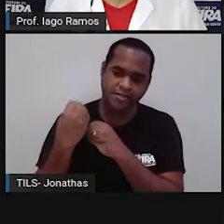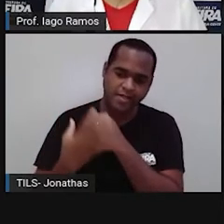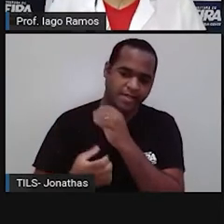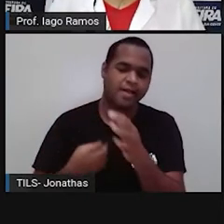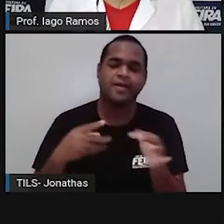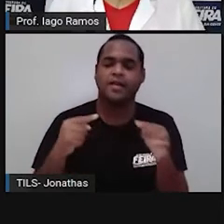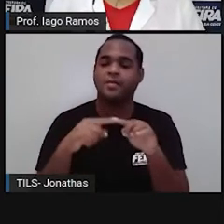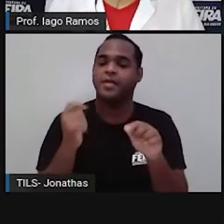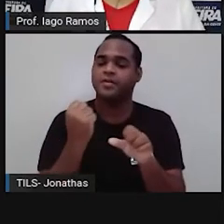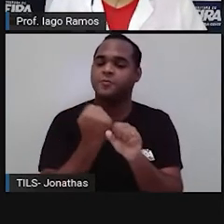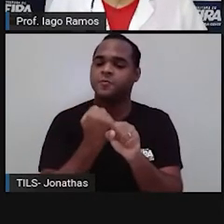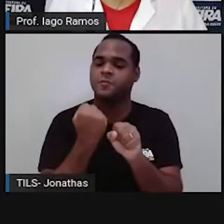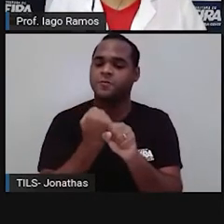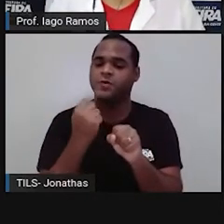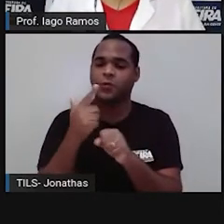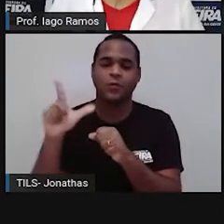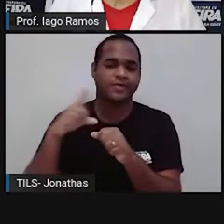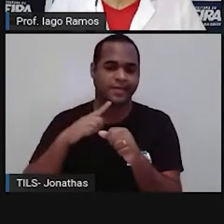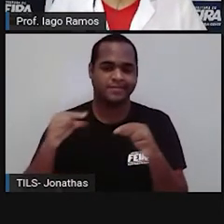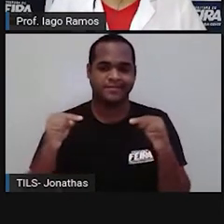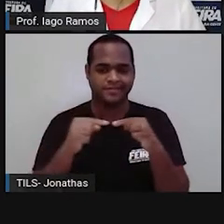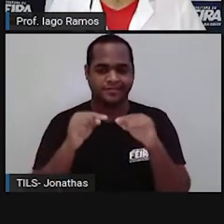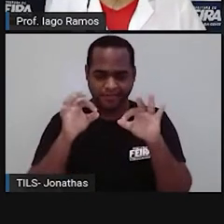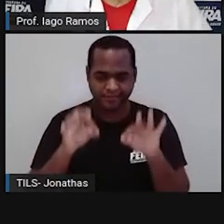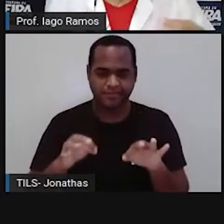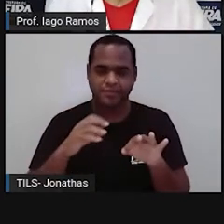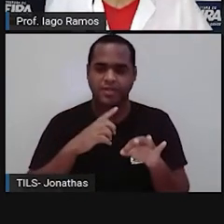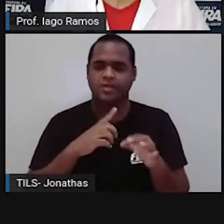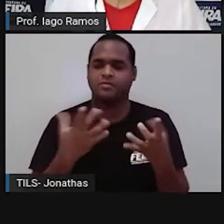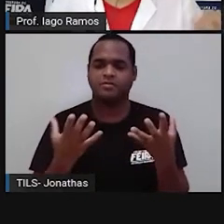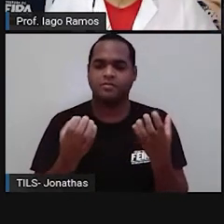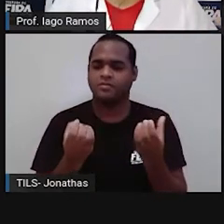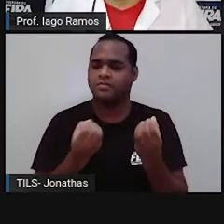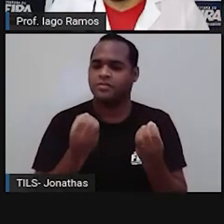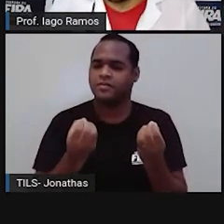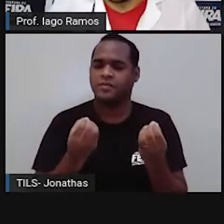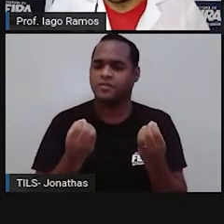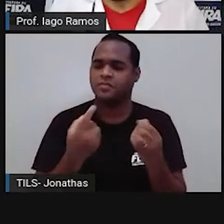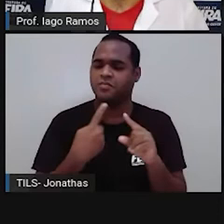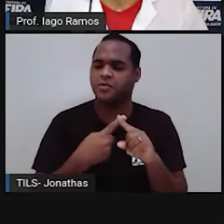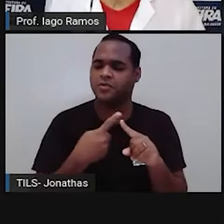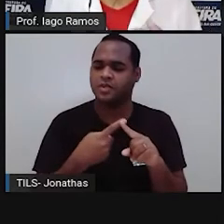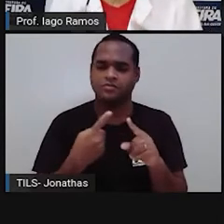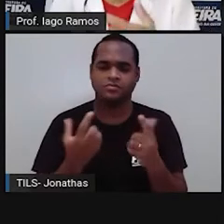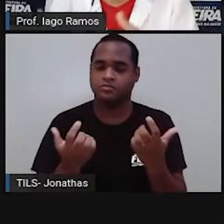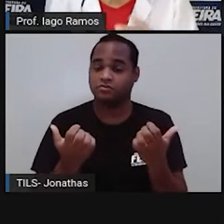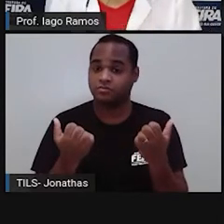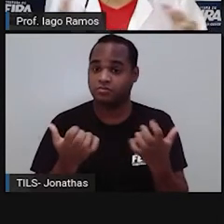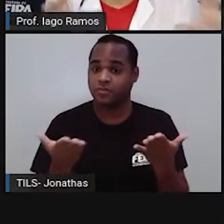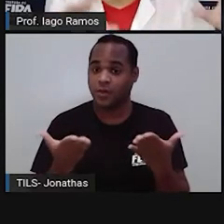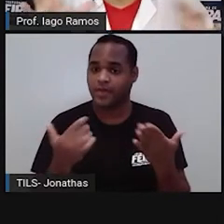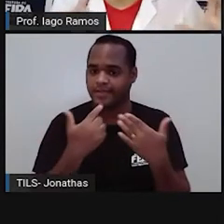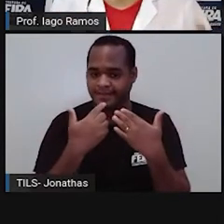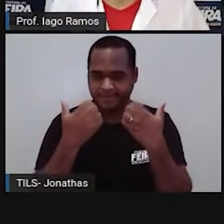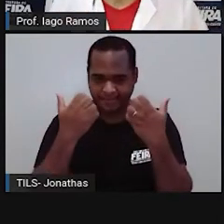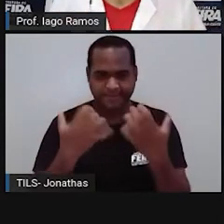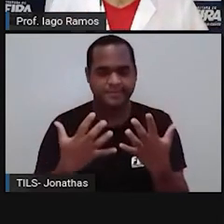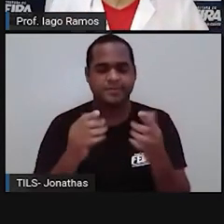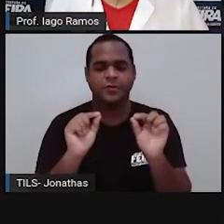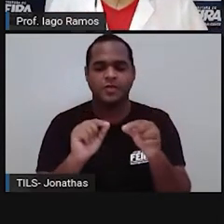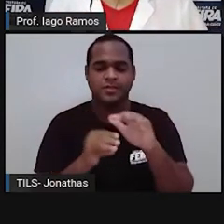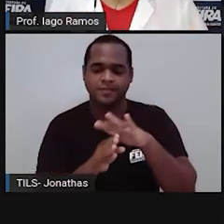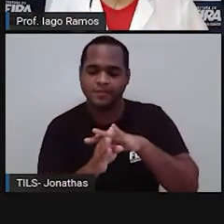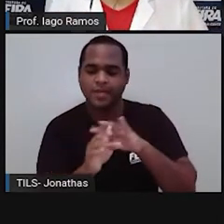ter sido construído com qualquer outro formato, né? Mas por que que foi pirâmide? E aí agora entra um pouco, né,